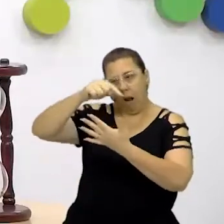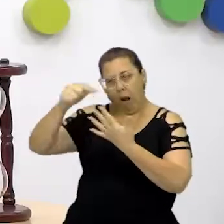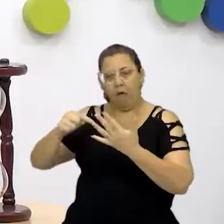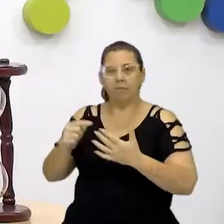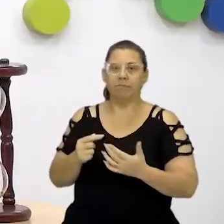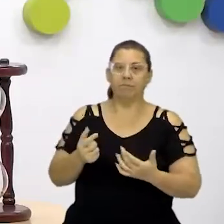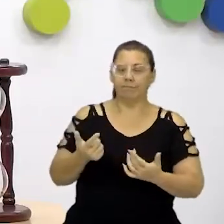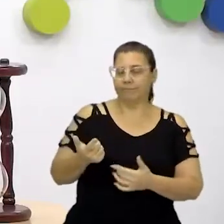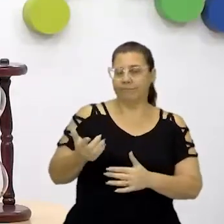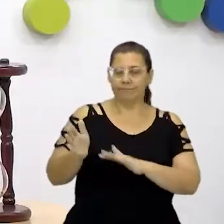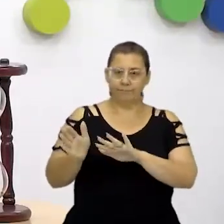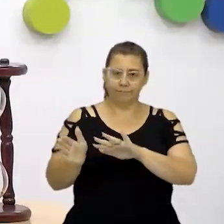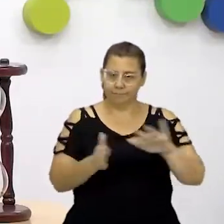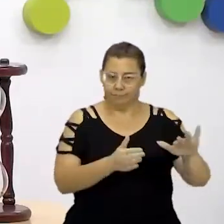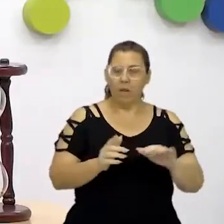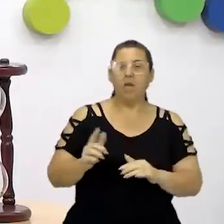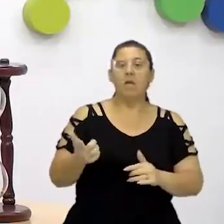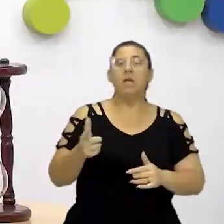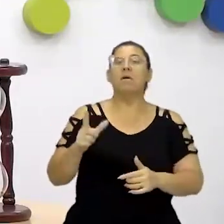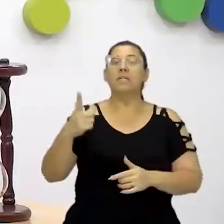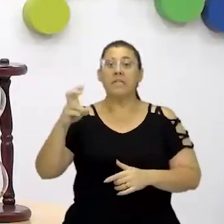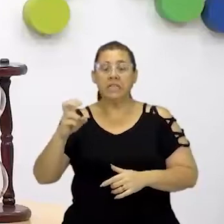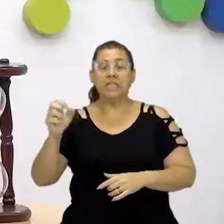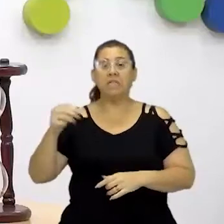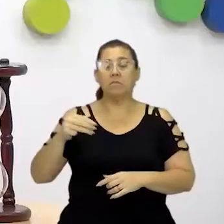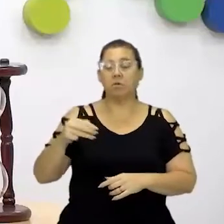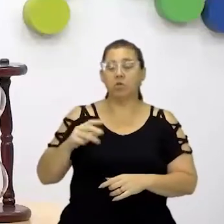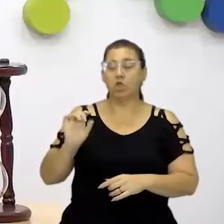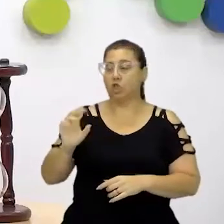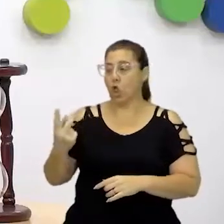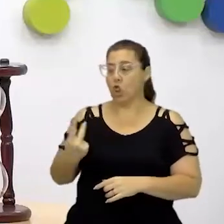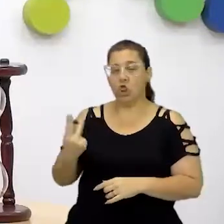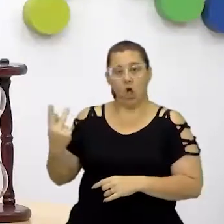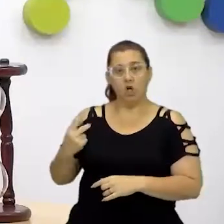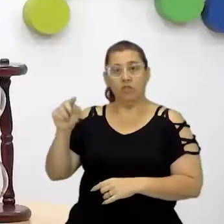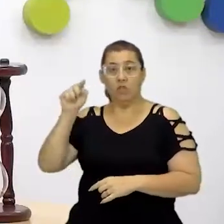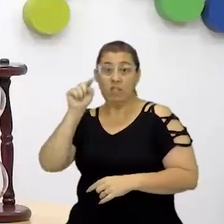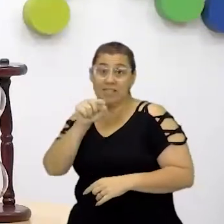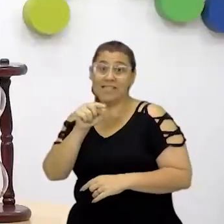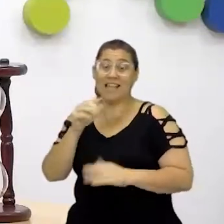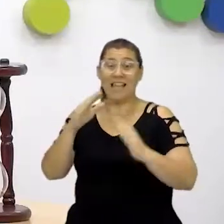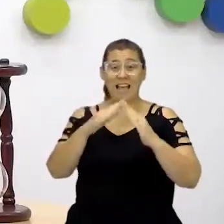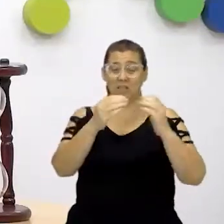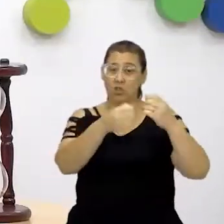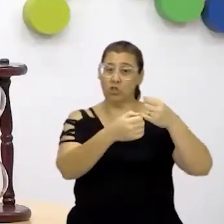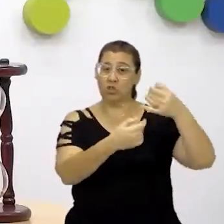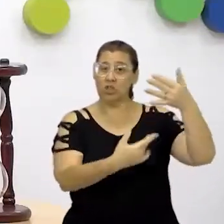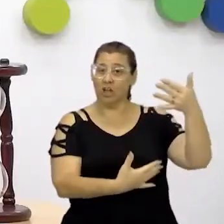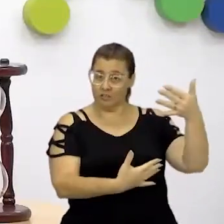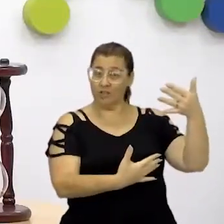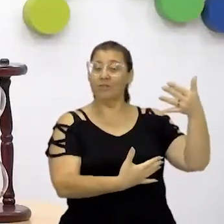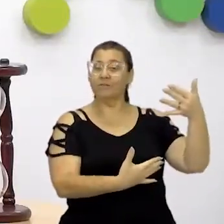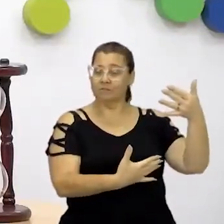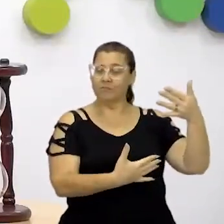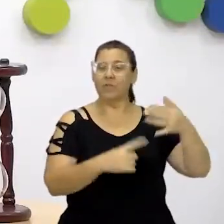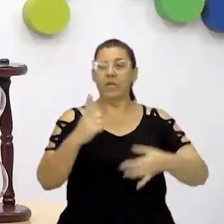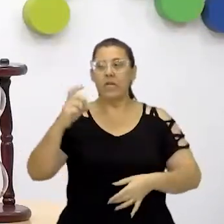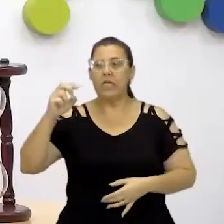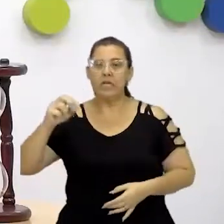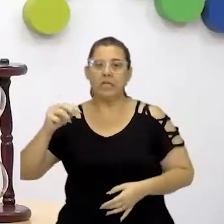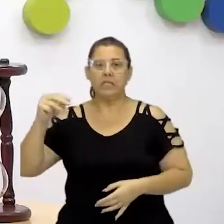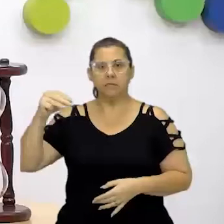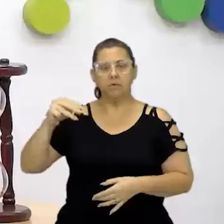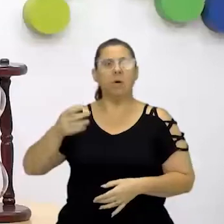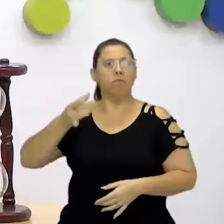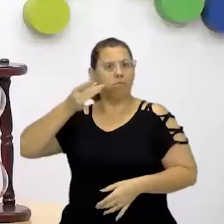minutos, aí, seremos somente nós. Eu aqui, o professor Kleber e vocês estudantes no chat. Nos próximos 15 minutos, vocês podem